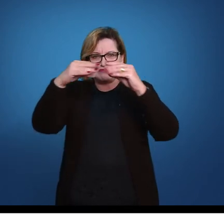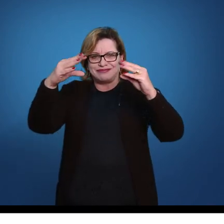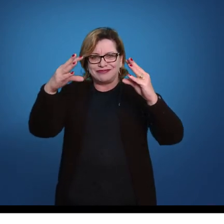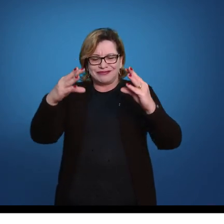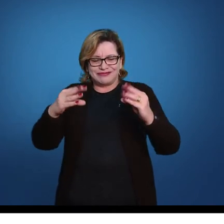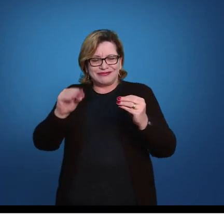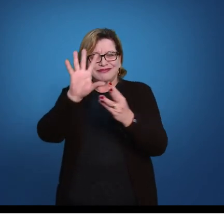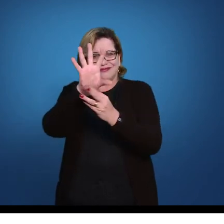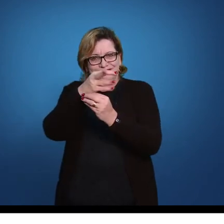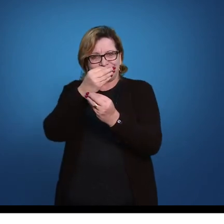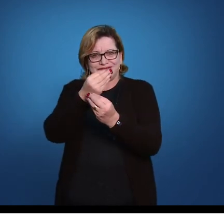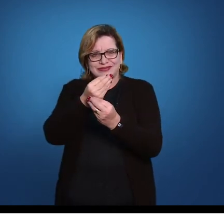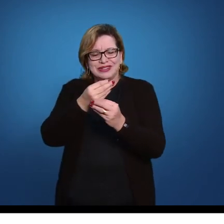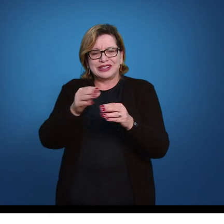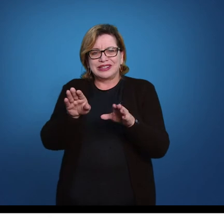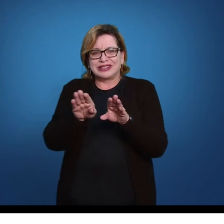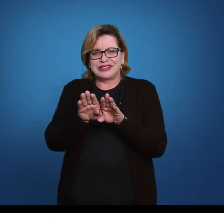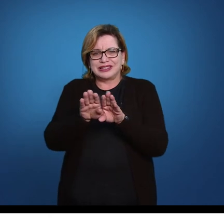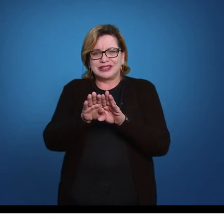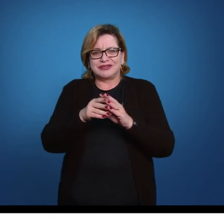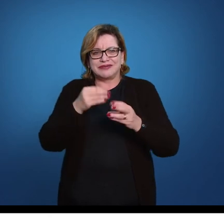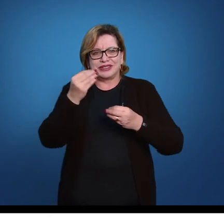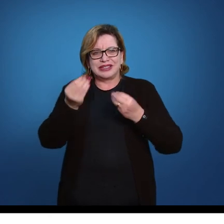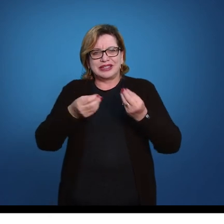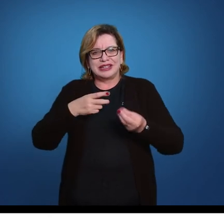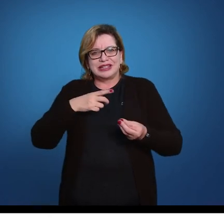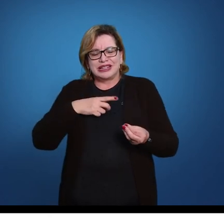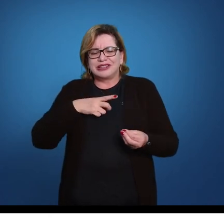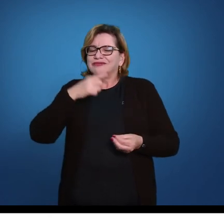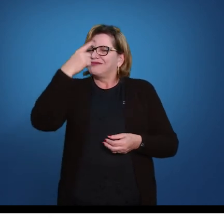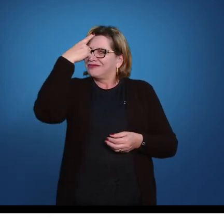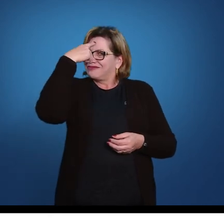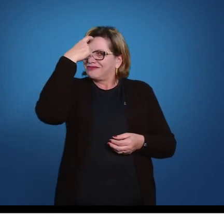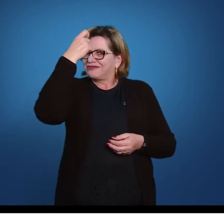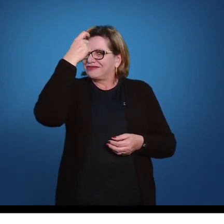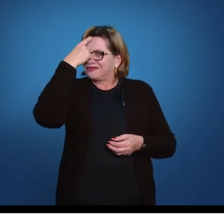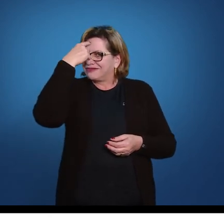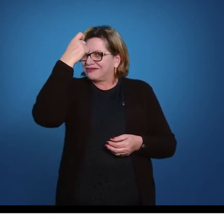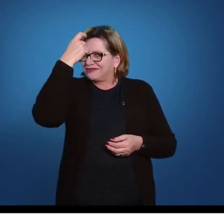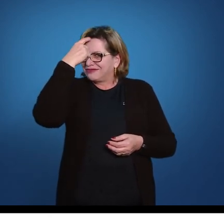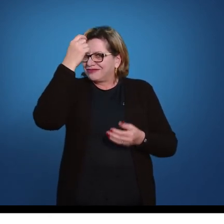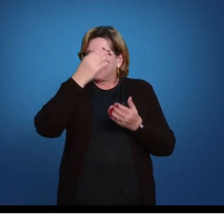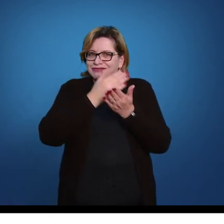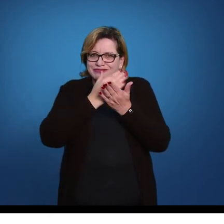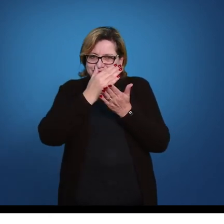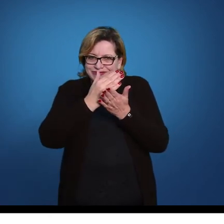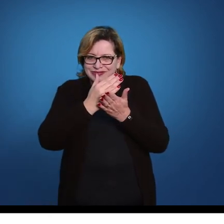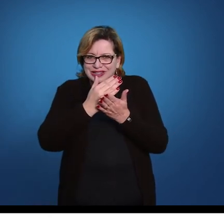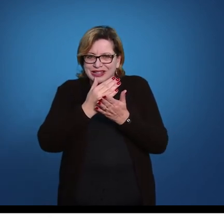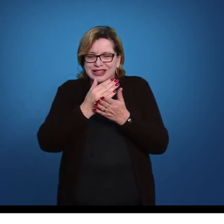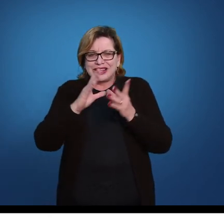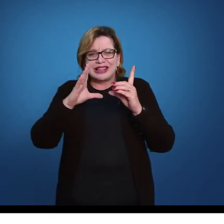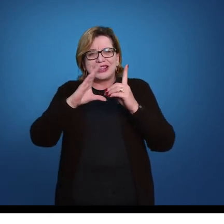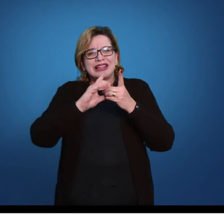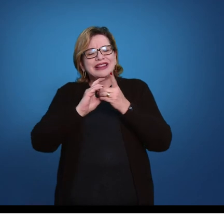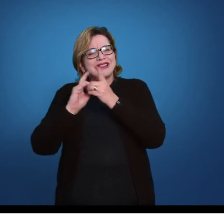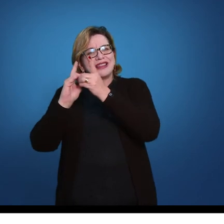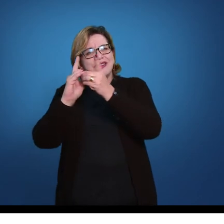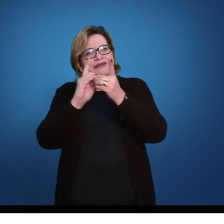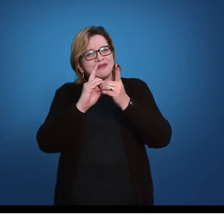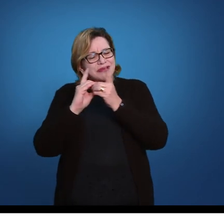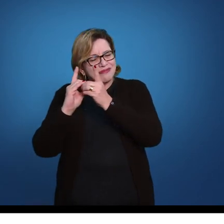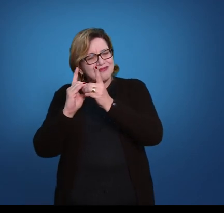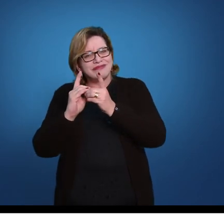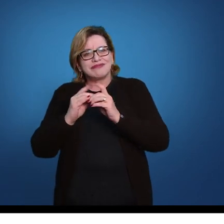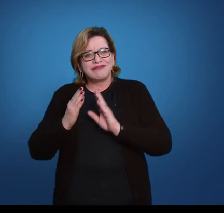das artes circenses, e a pracinha vem justamente de uma ideia de democratizar o acesso